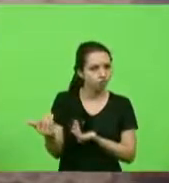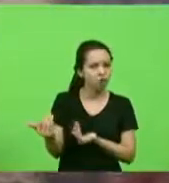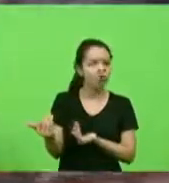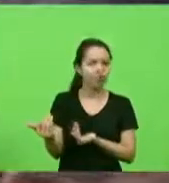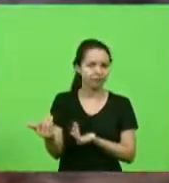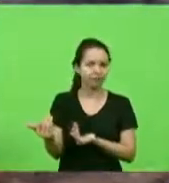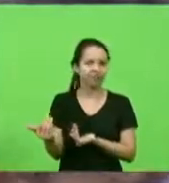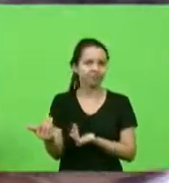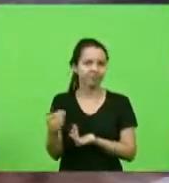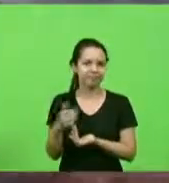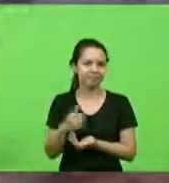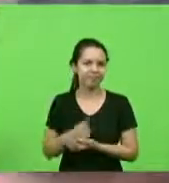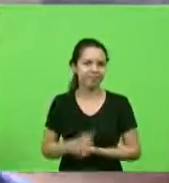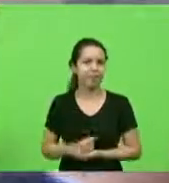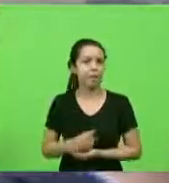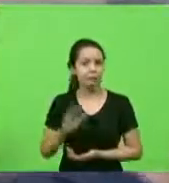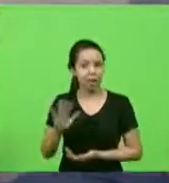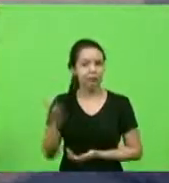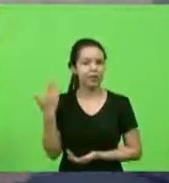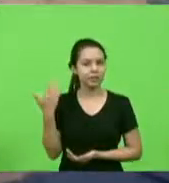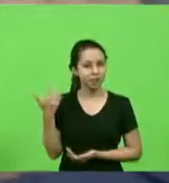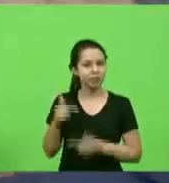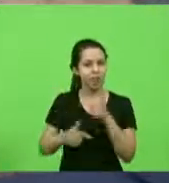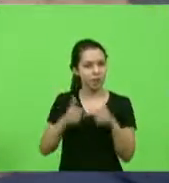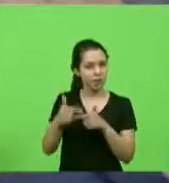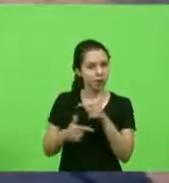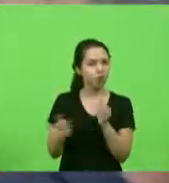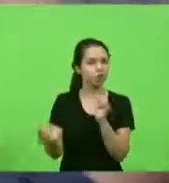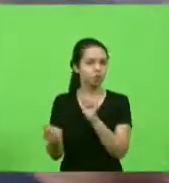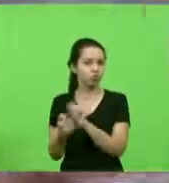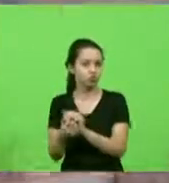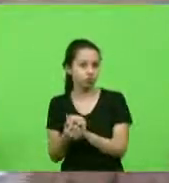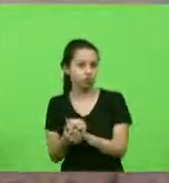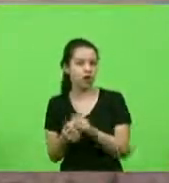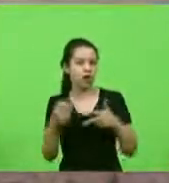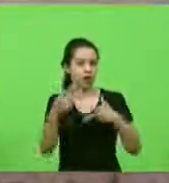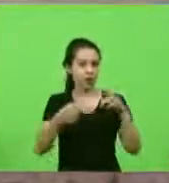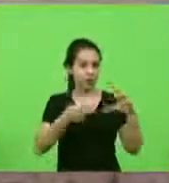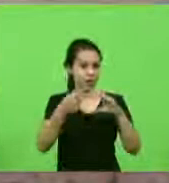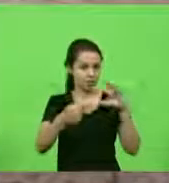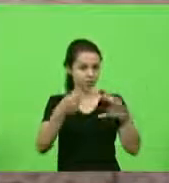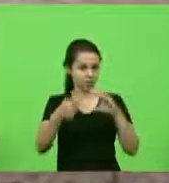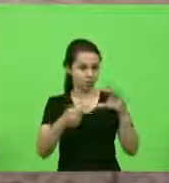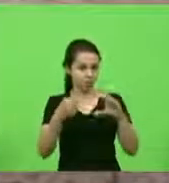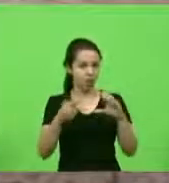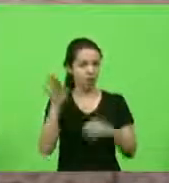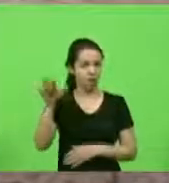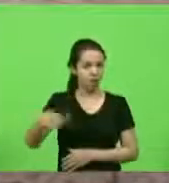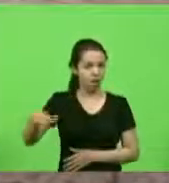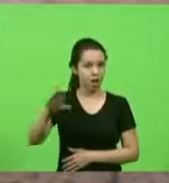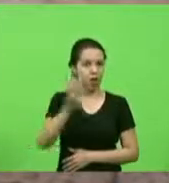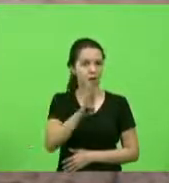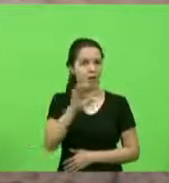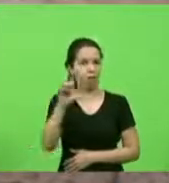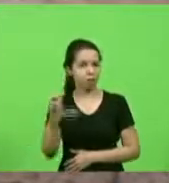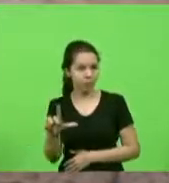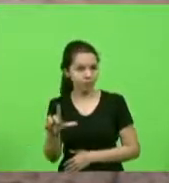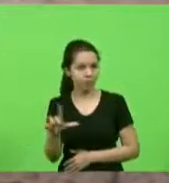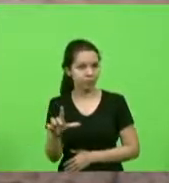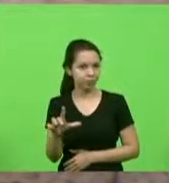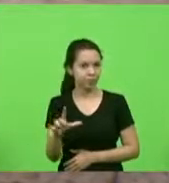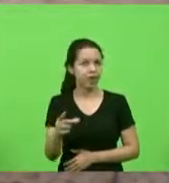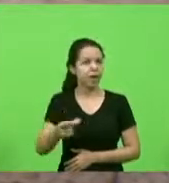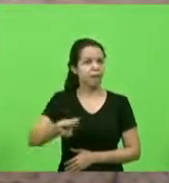trabalhamos juntos na Câmara de Vereadores de Blumenau. Deputado Jean, a long time ago